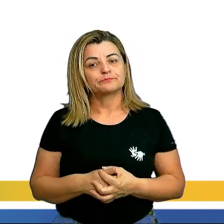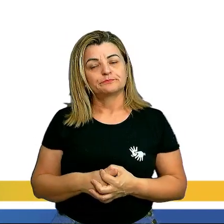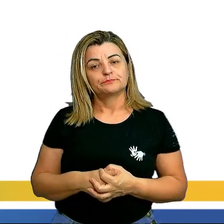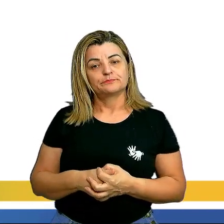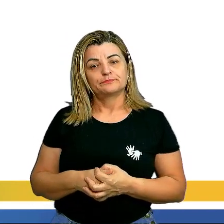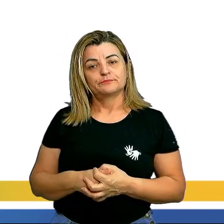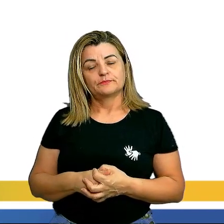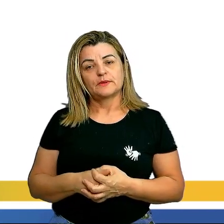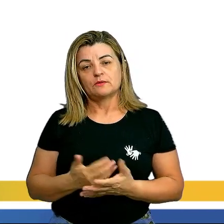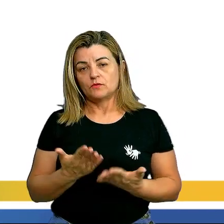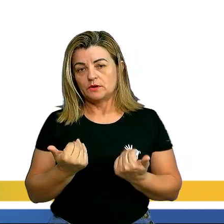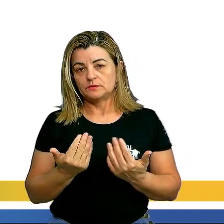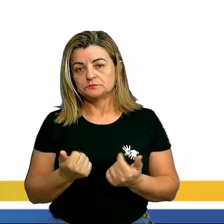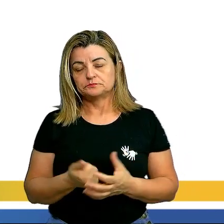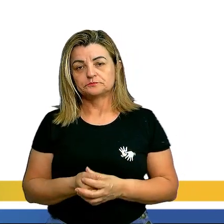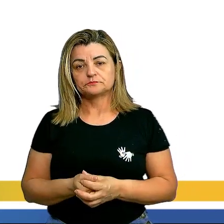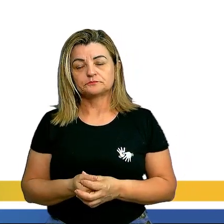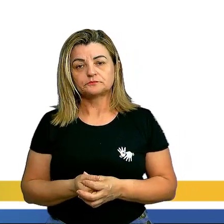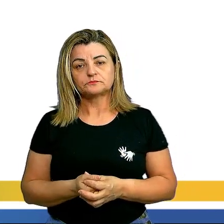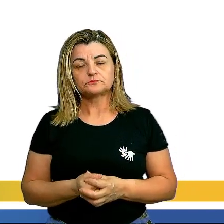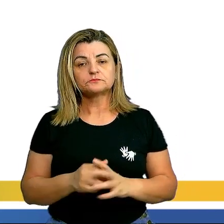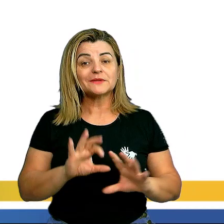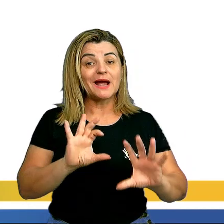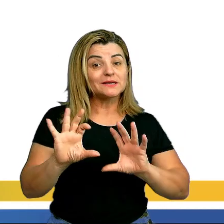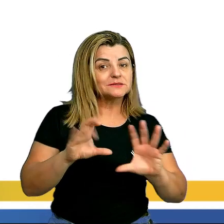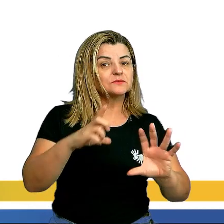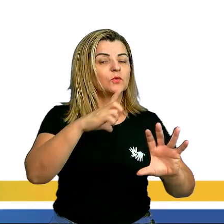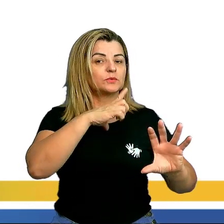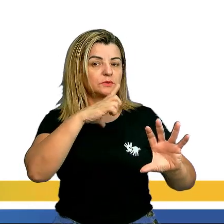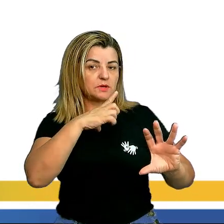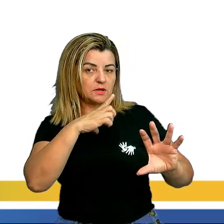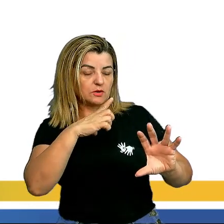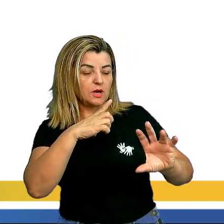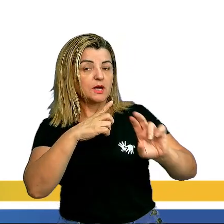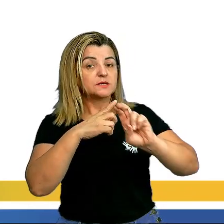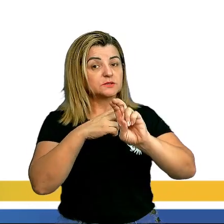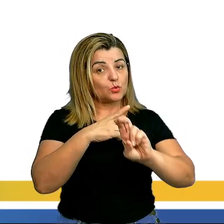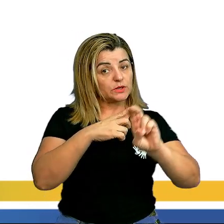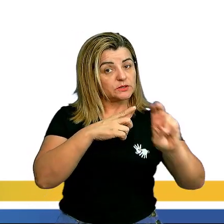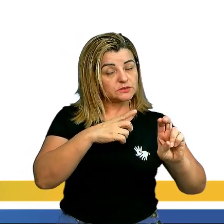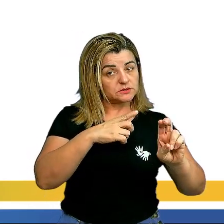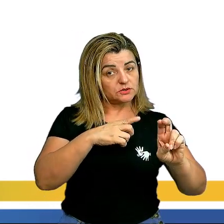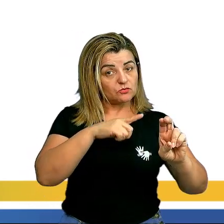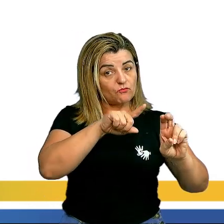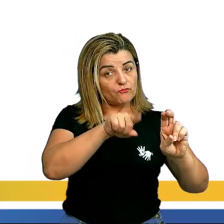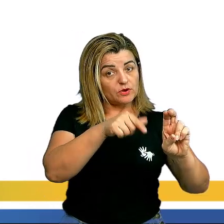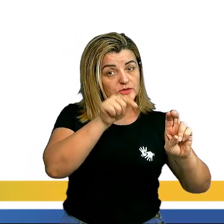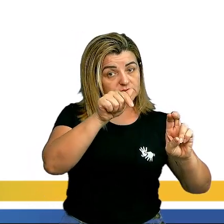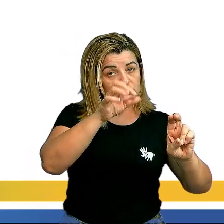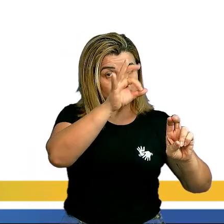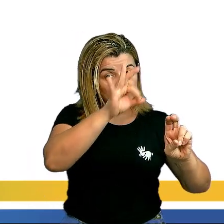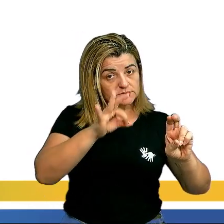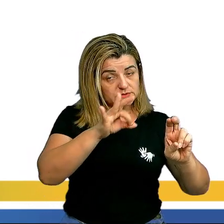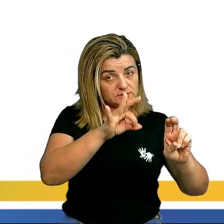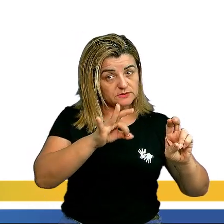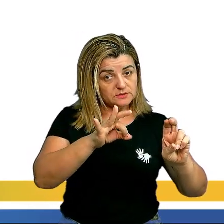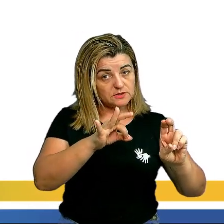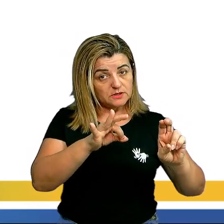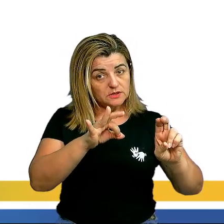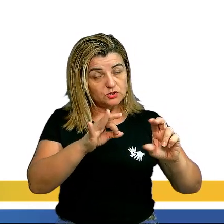Então vamos lá. Assim nós vamos ter 55,7% de